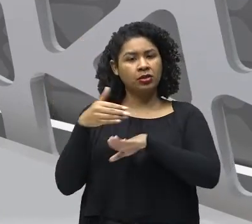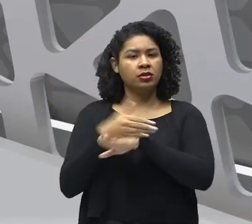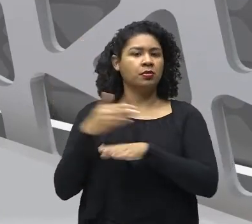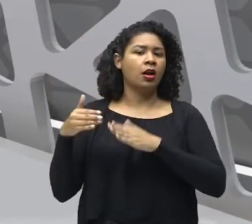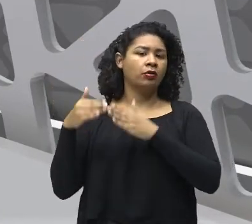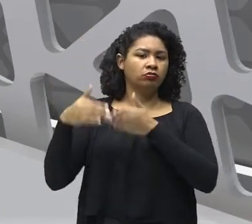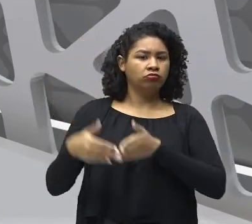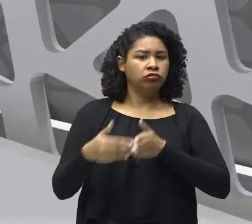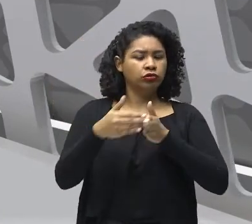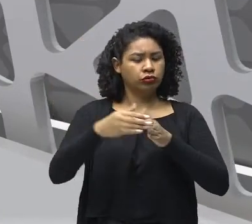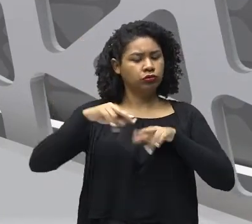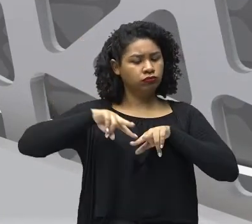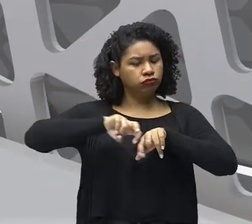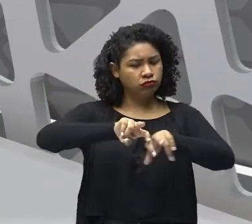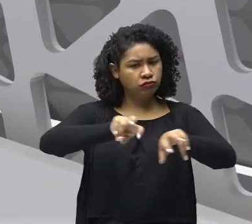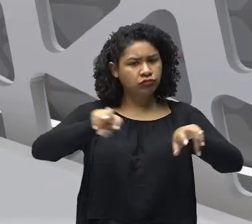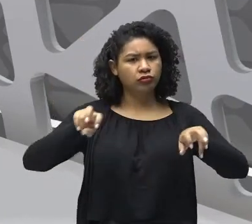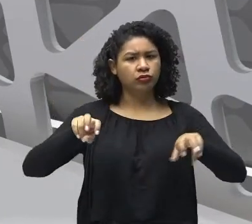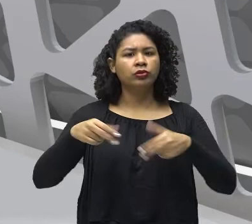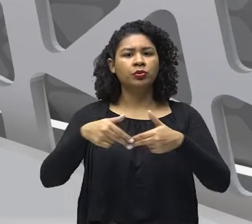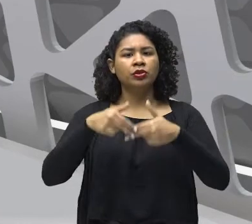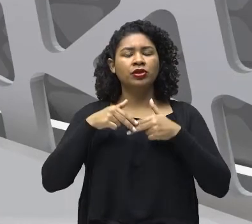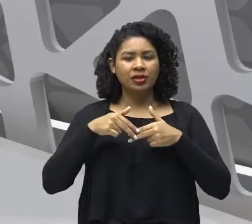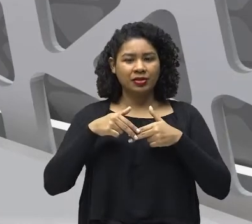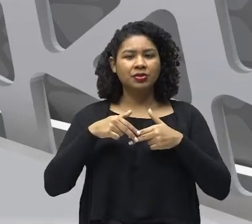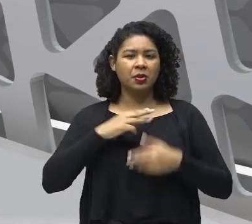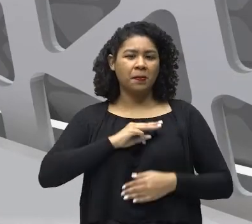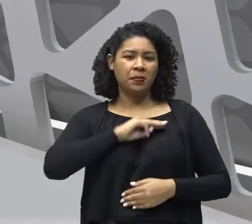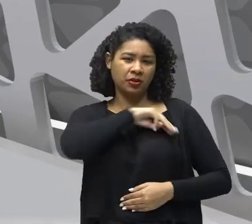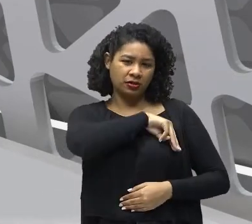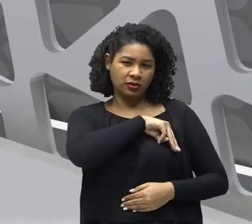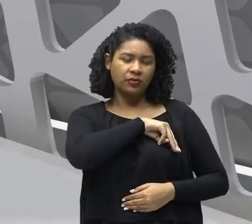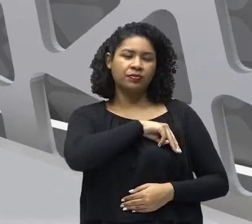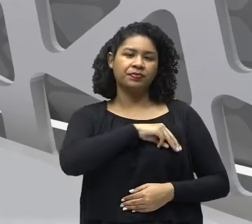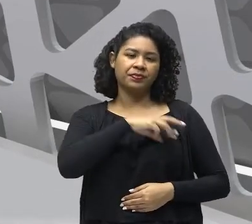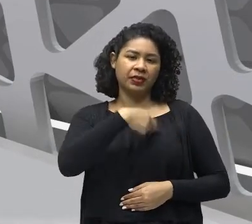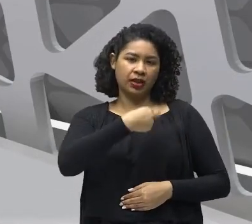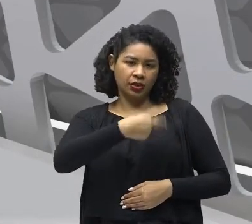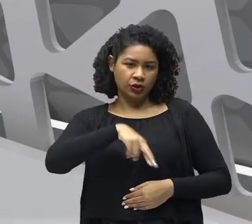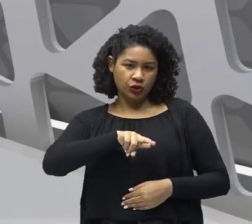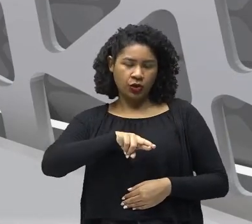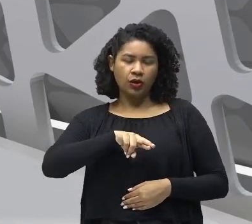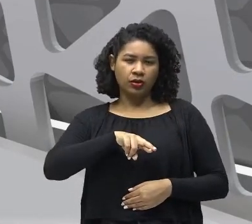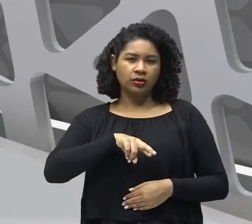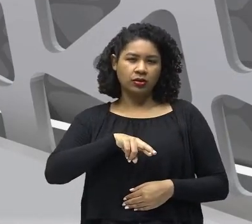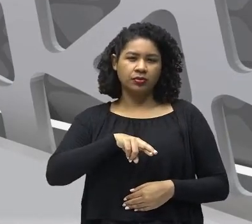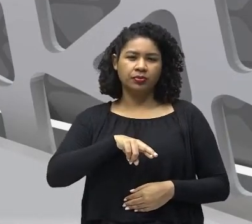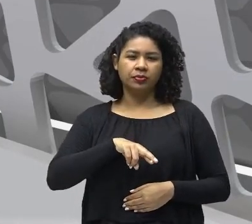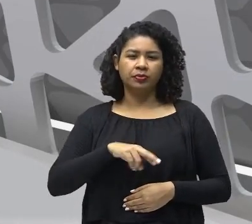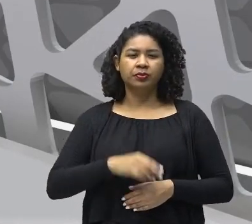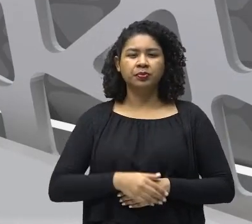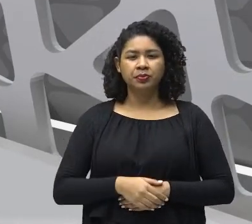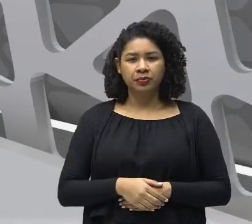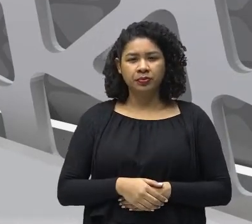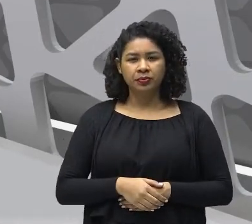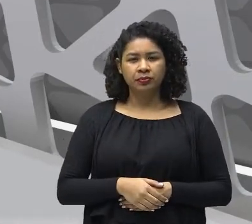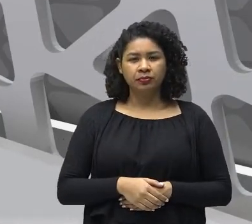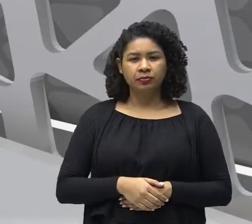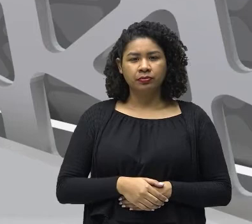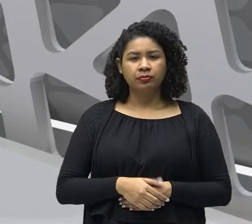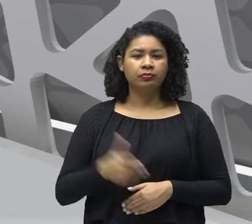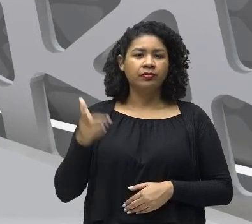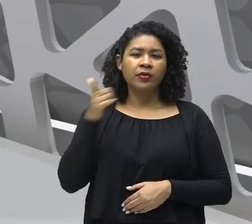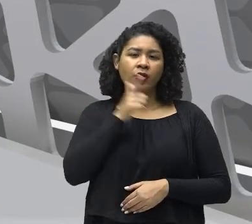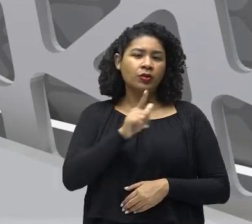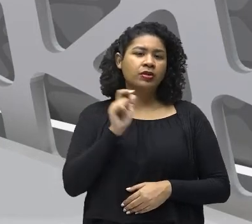por conta disso que essas missões religiosas Criadas nesse momento pelo Conselho de Trento, Que a gente vai retomar, Conseguem chegar,